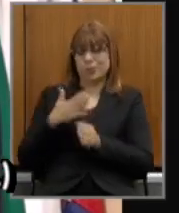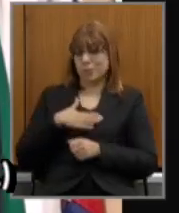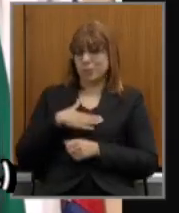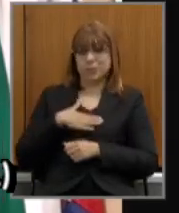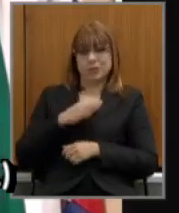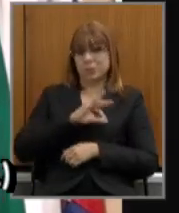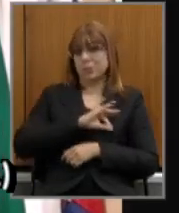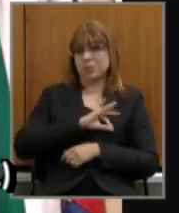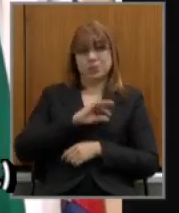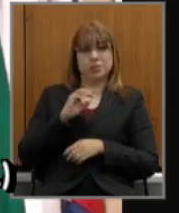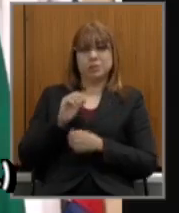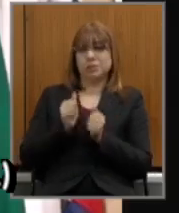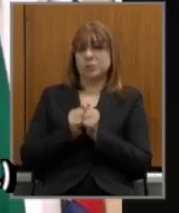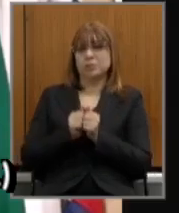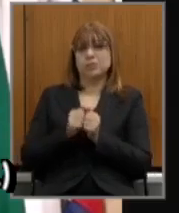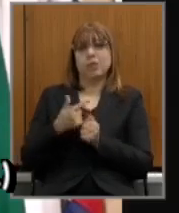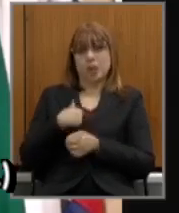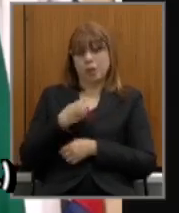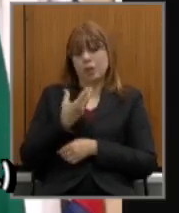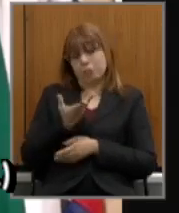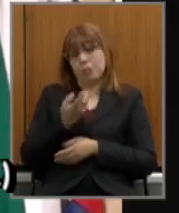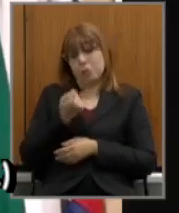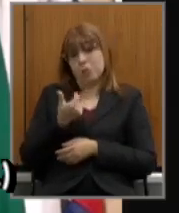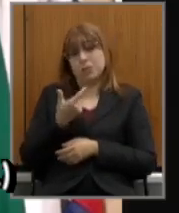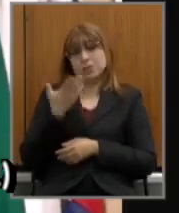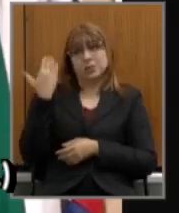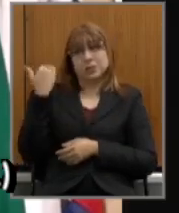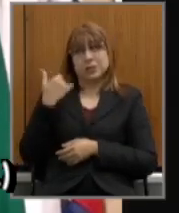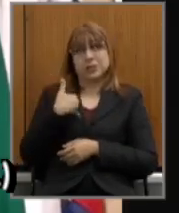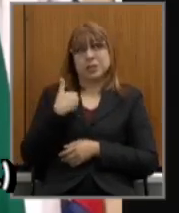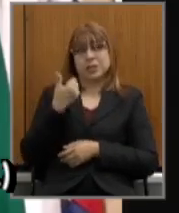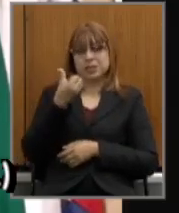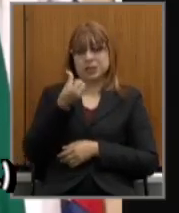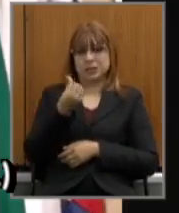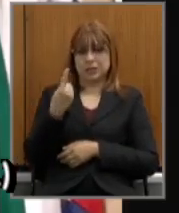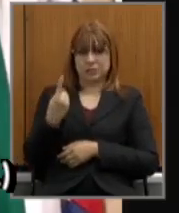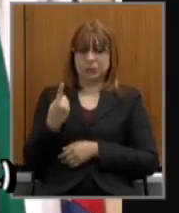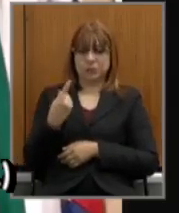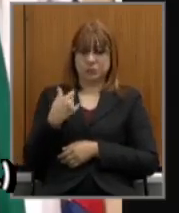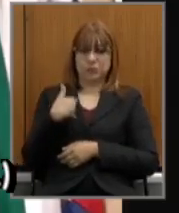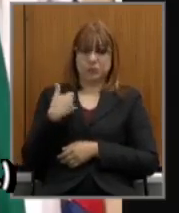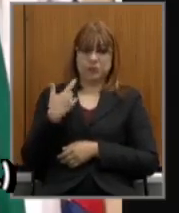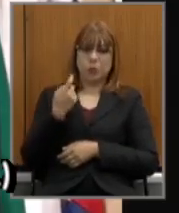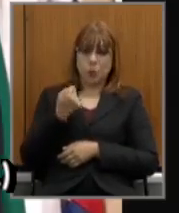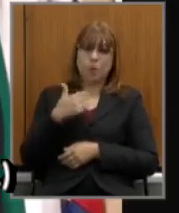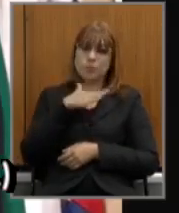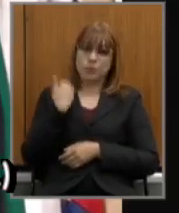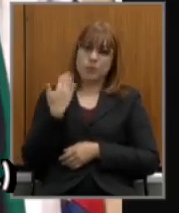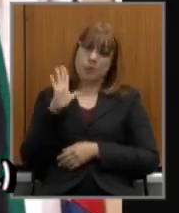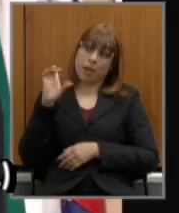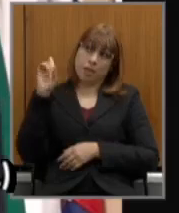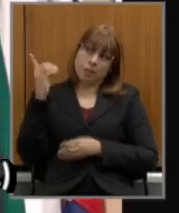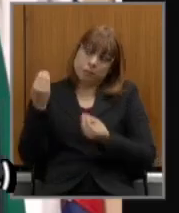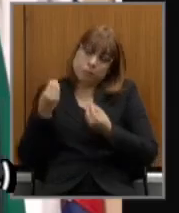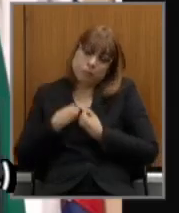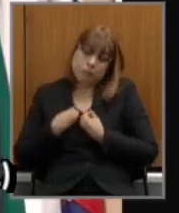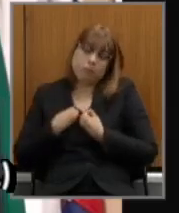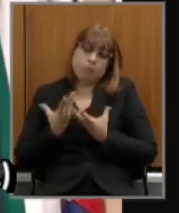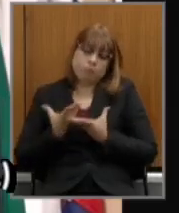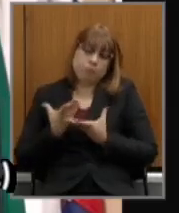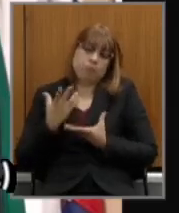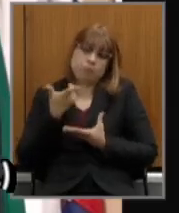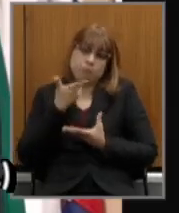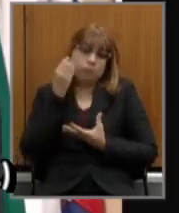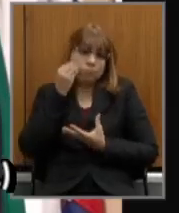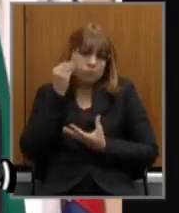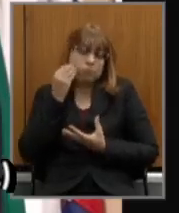eu mesmo poderia ter morrido em 61 vocês sabem disso mas Deus me deu mais uma chance e essa